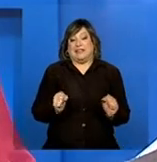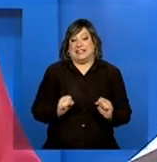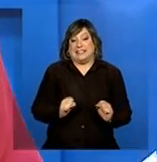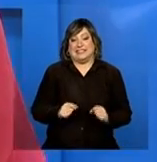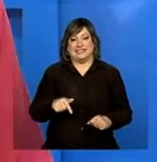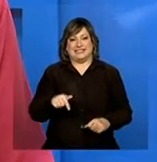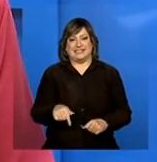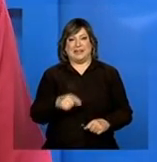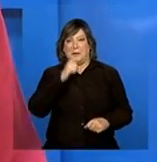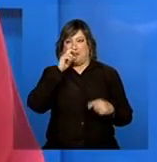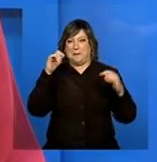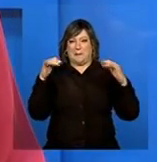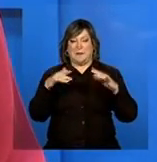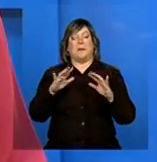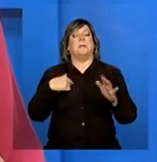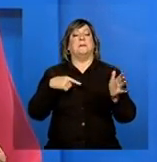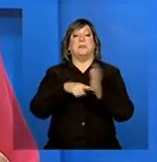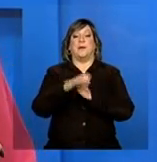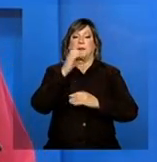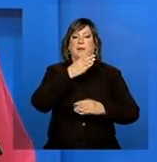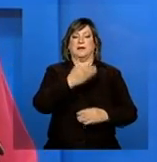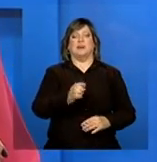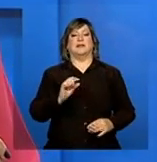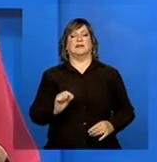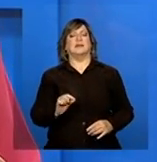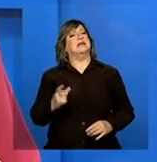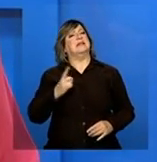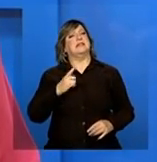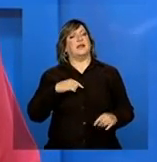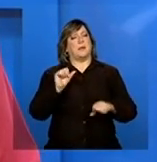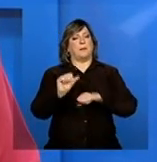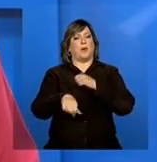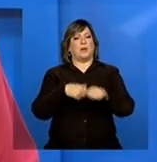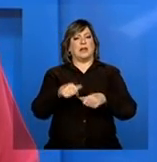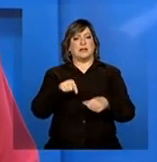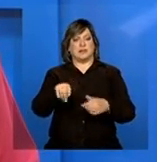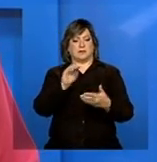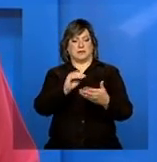no estúdio. Simone, houve mudança no conteúdo dos questionários?